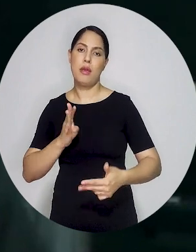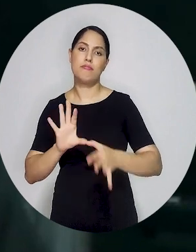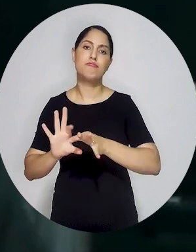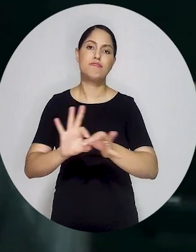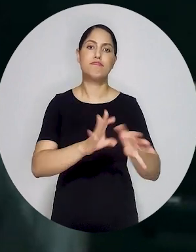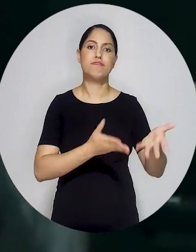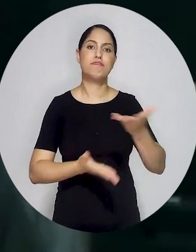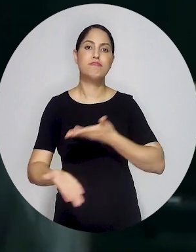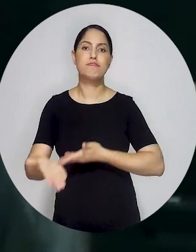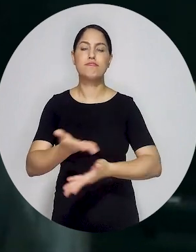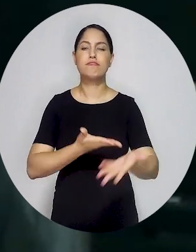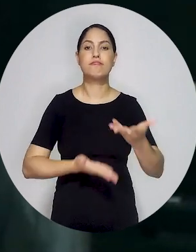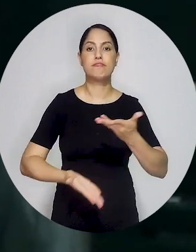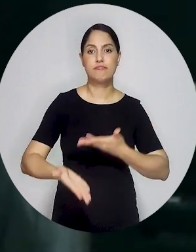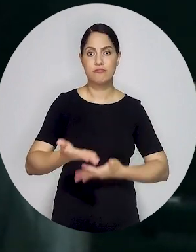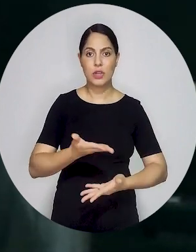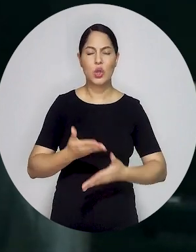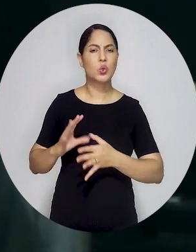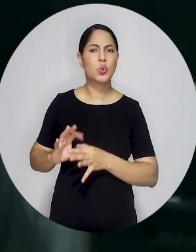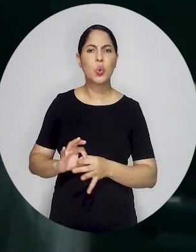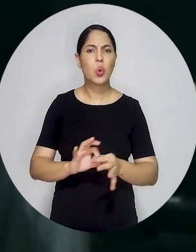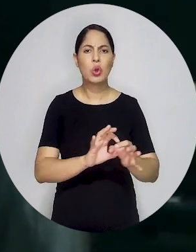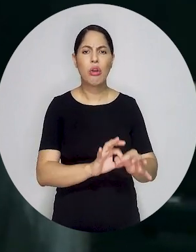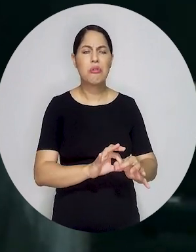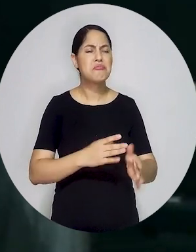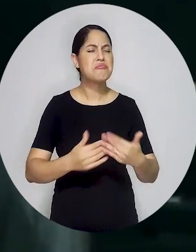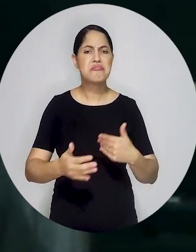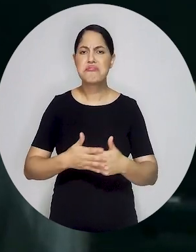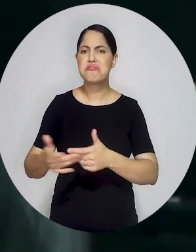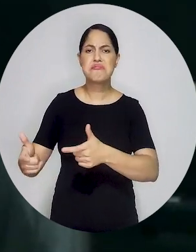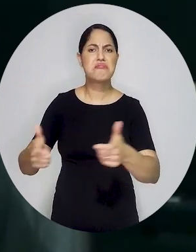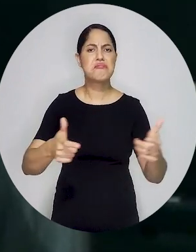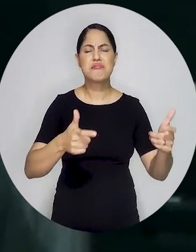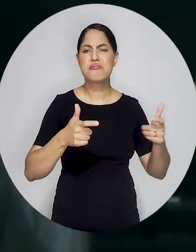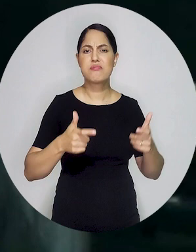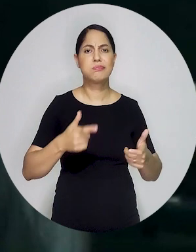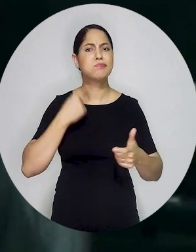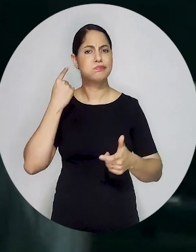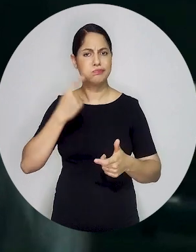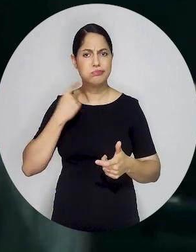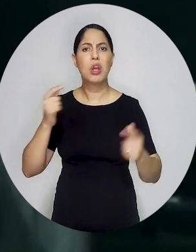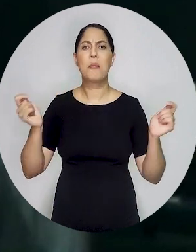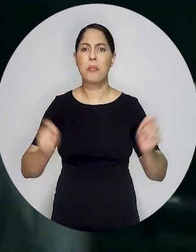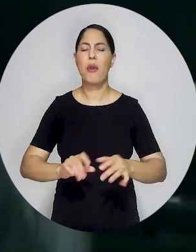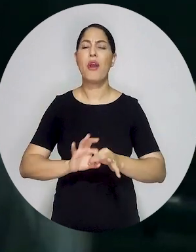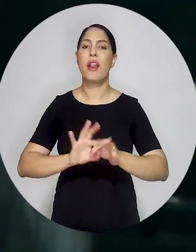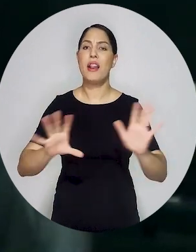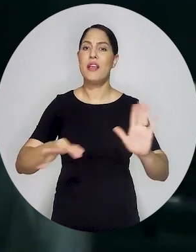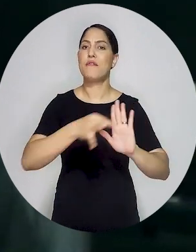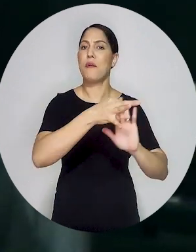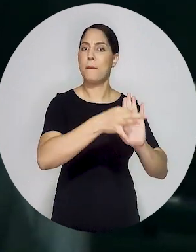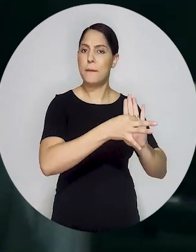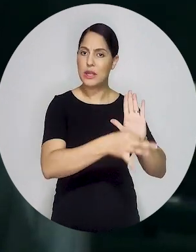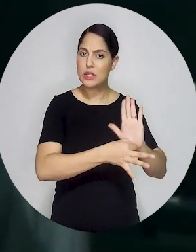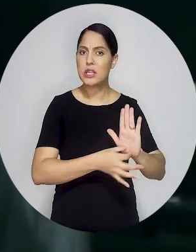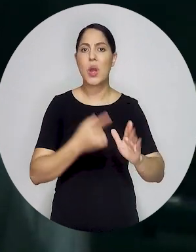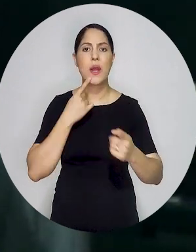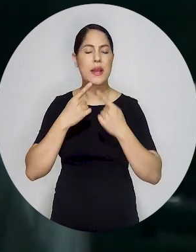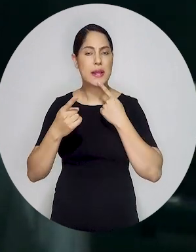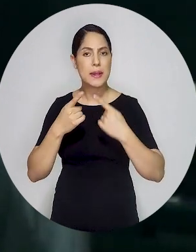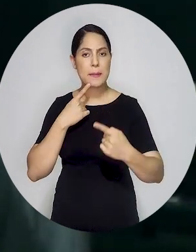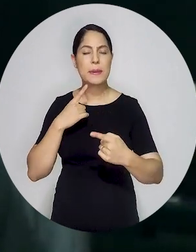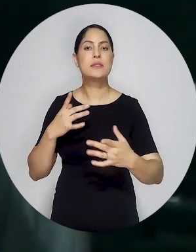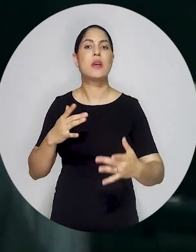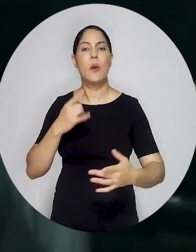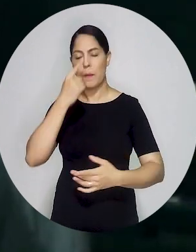está inteiramente à disposição. Qualquer advogado, qualquer advogada brasileira, pode levar diretamente ao ABN,